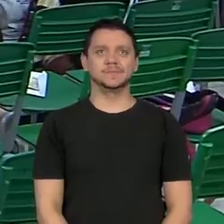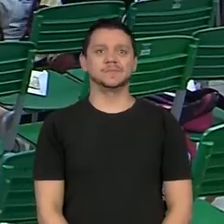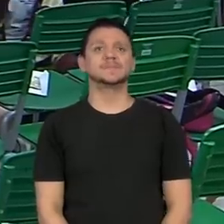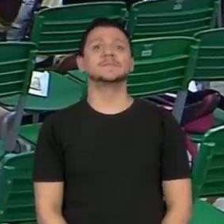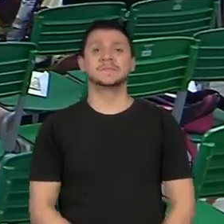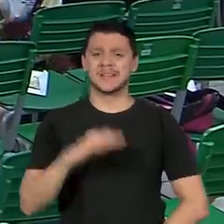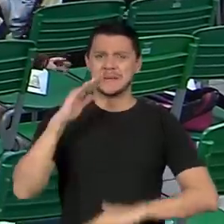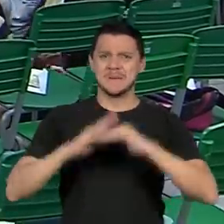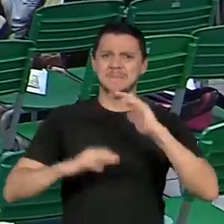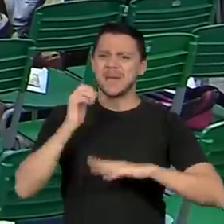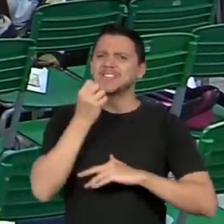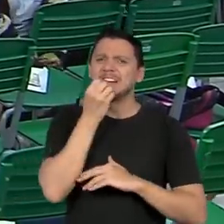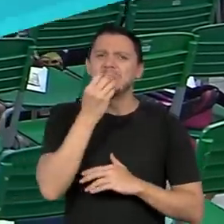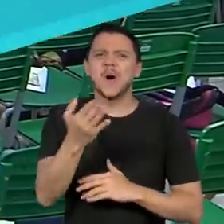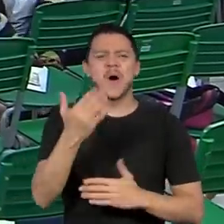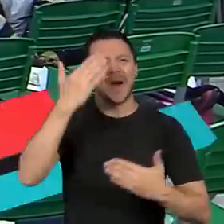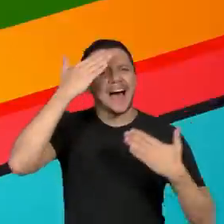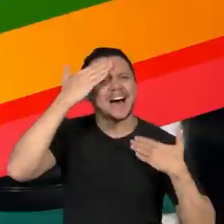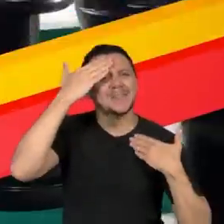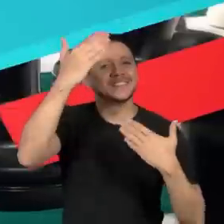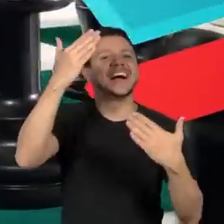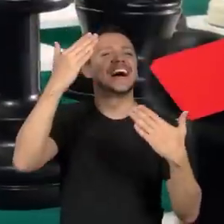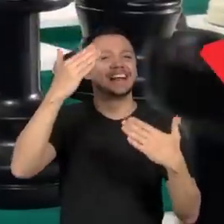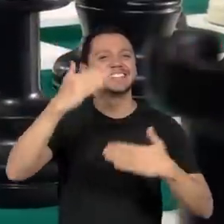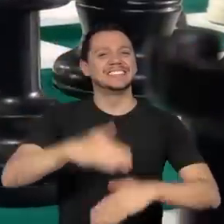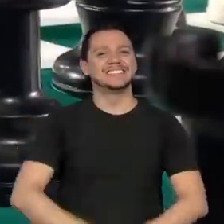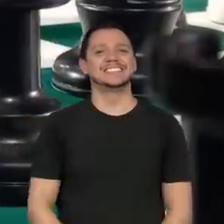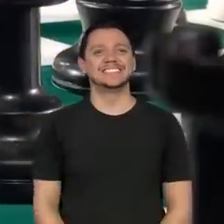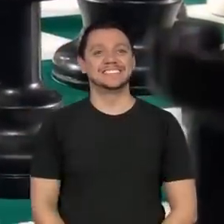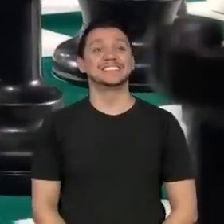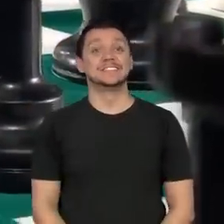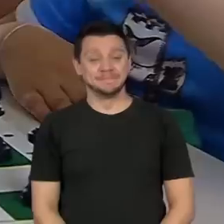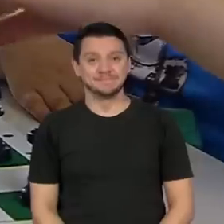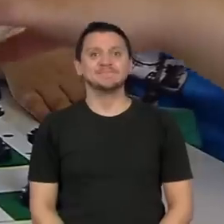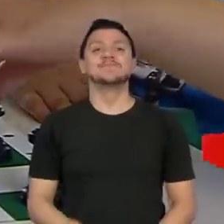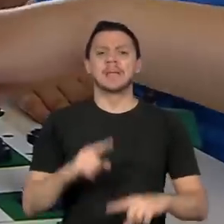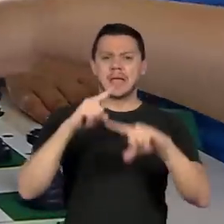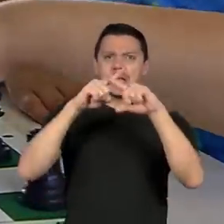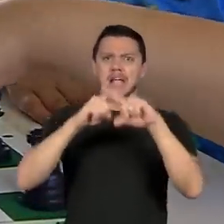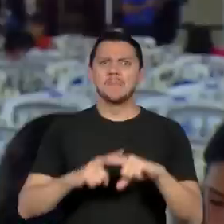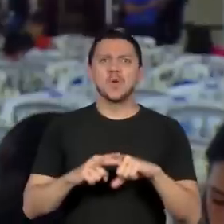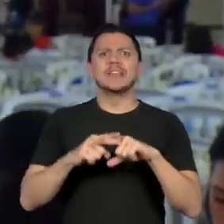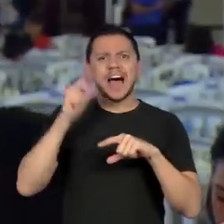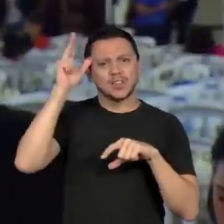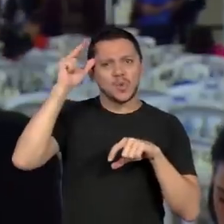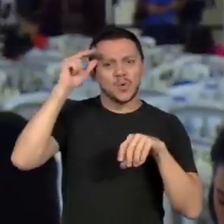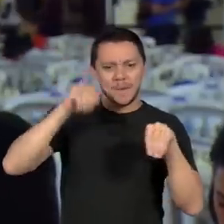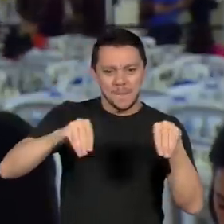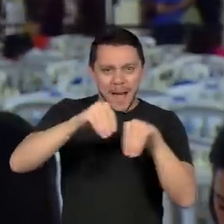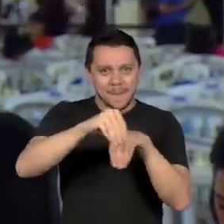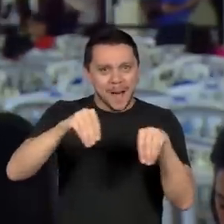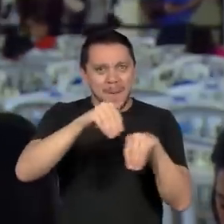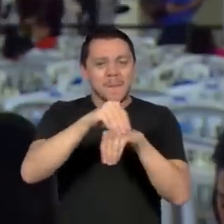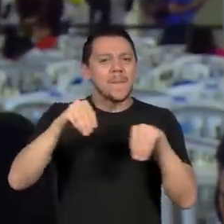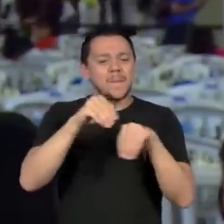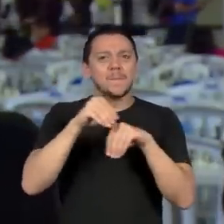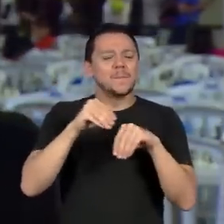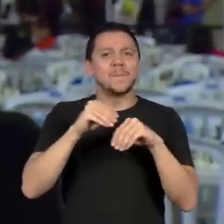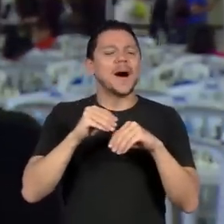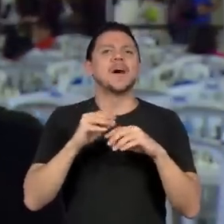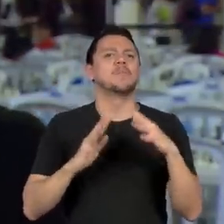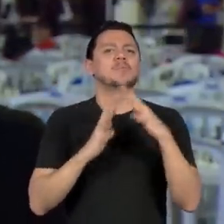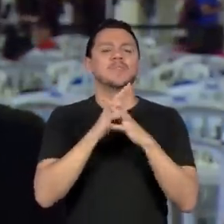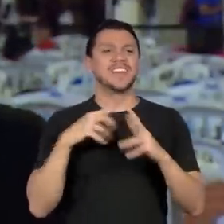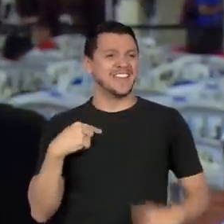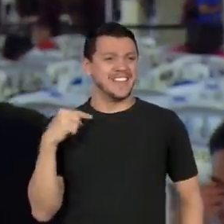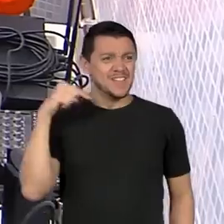Valeu, Boas Práticas! O mega campeonato de xadrez. Só de estar aqui já é... não tem